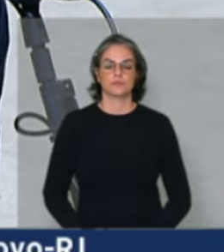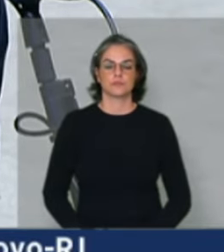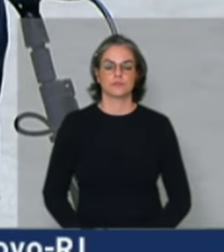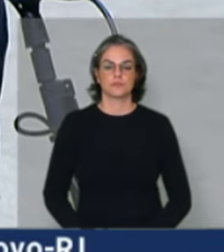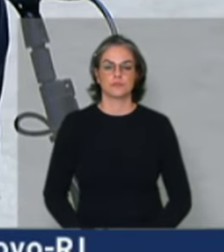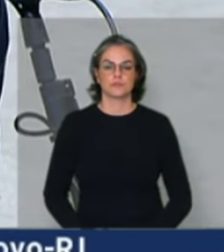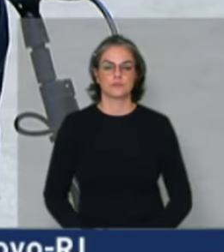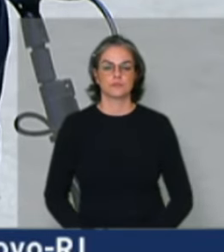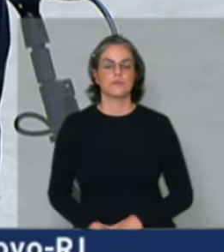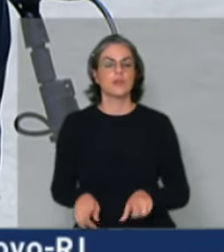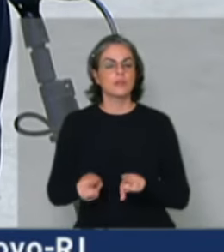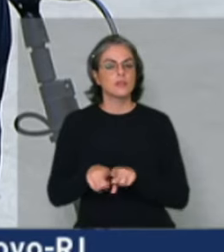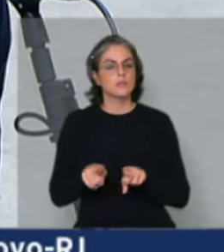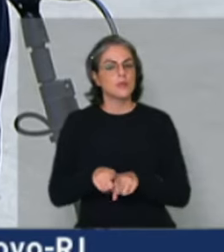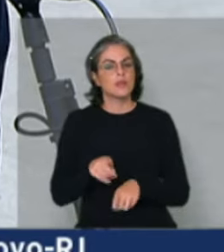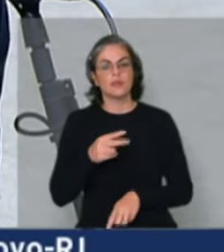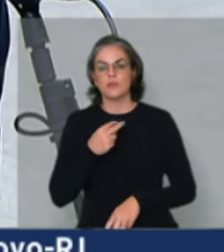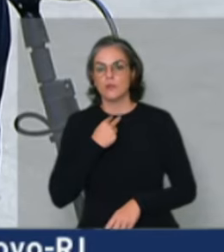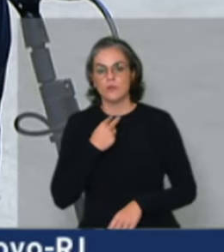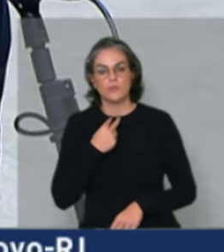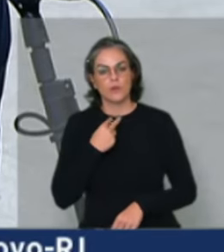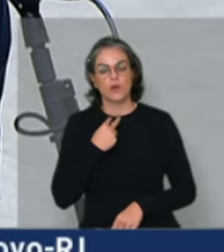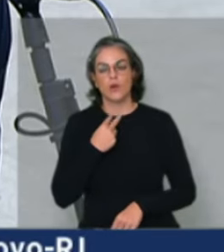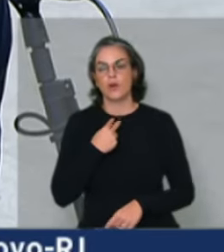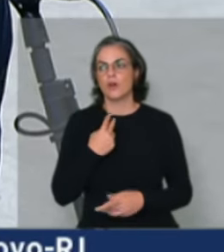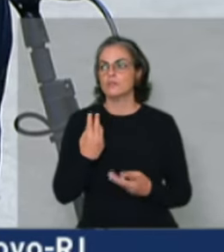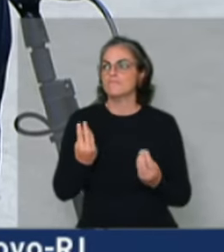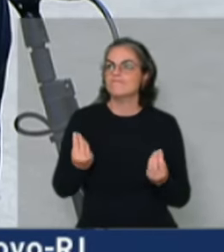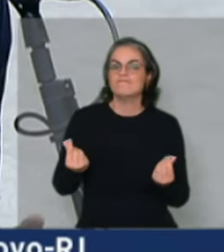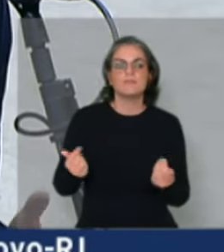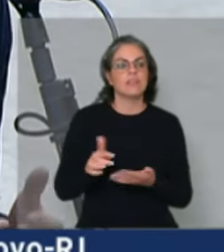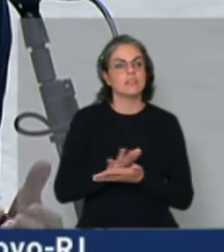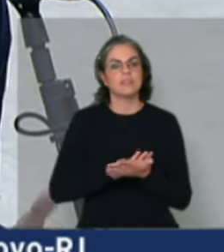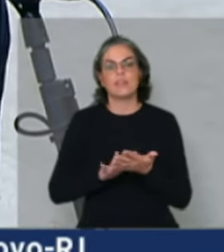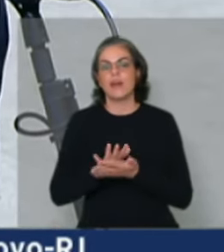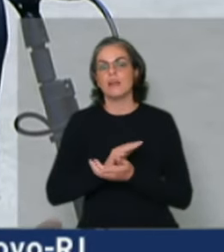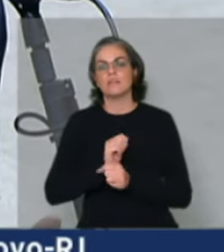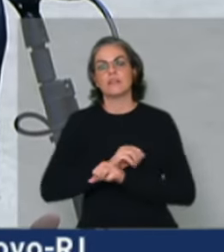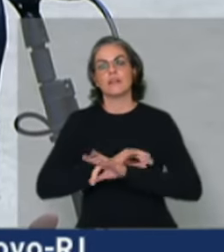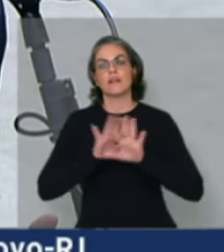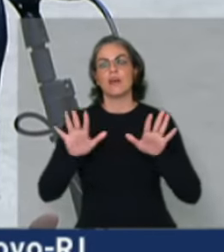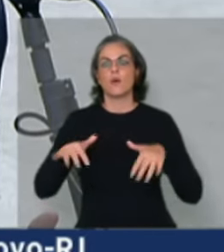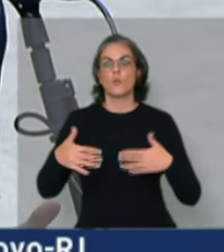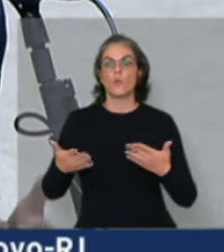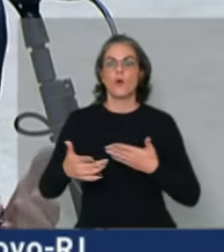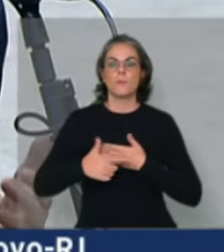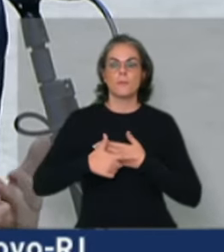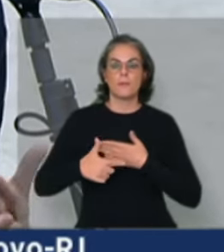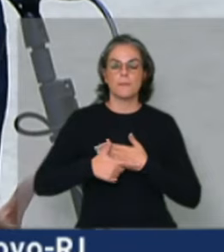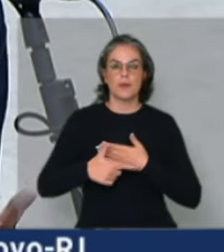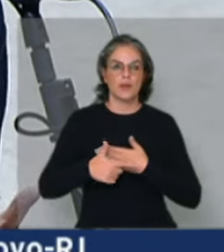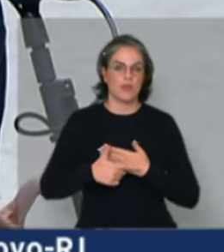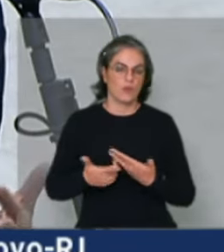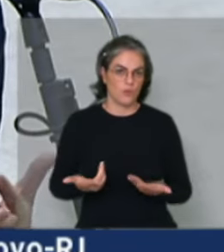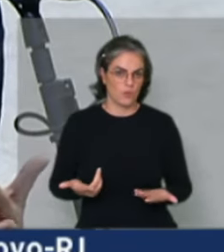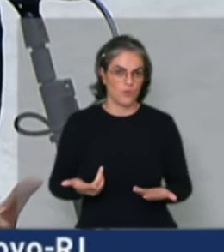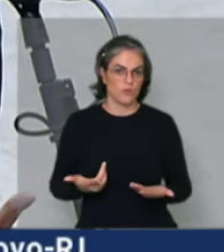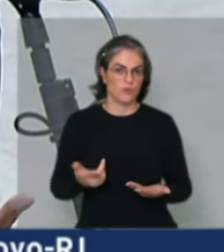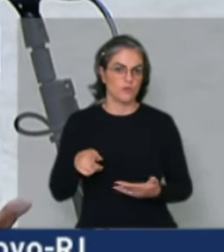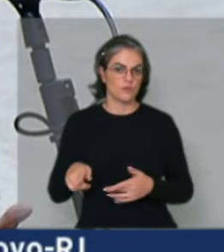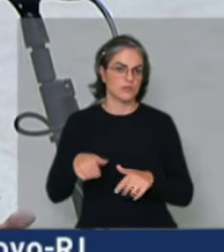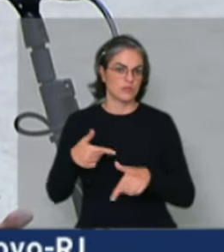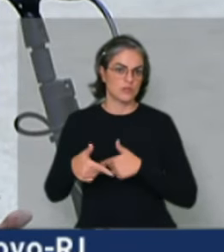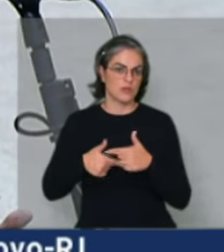ficar sem ter uma definição clara do papel dessas famílias da